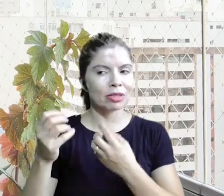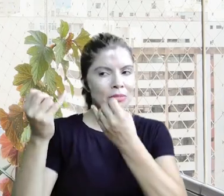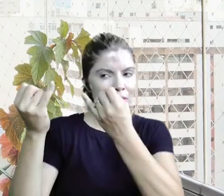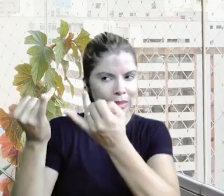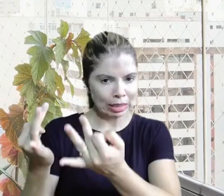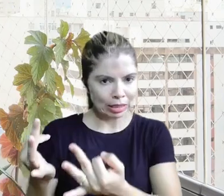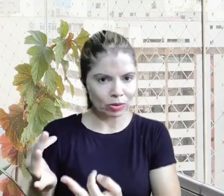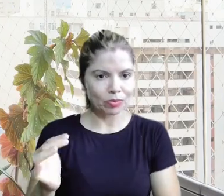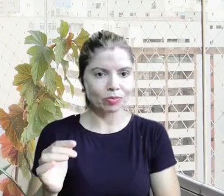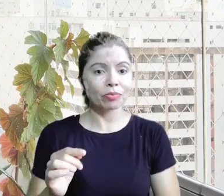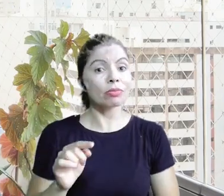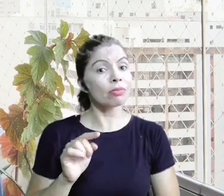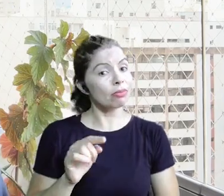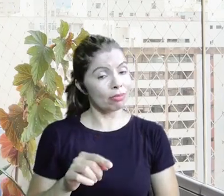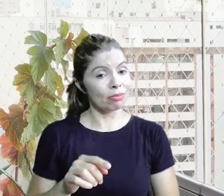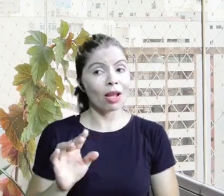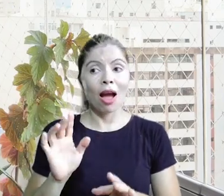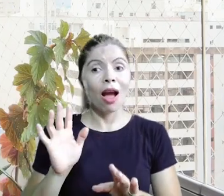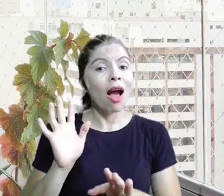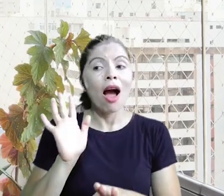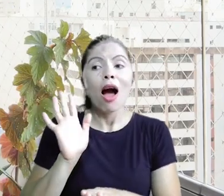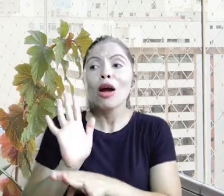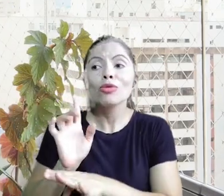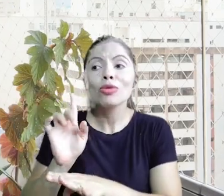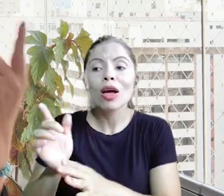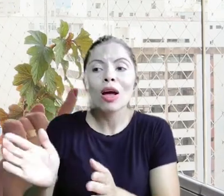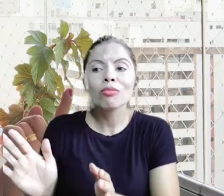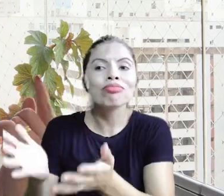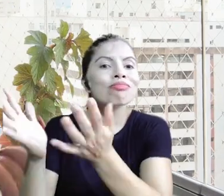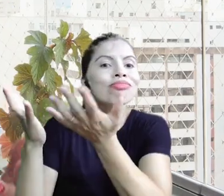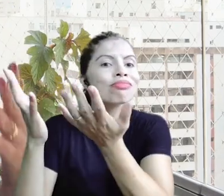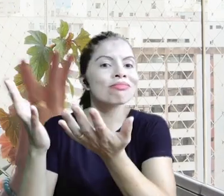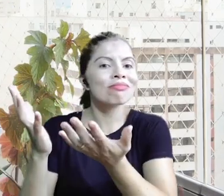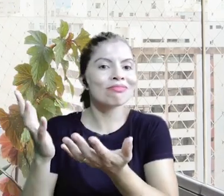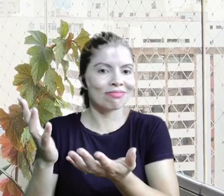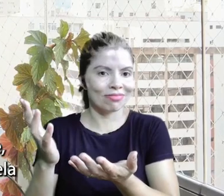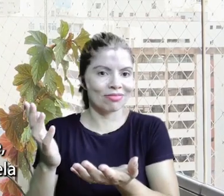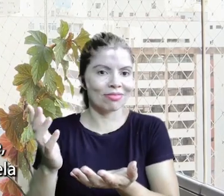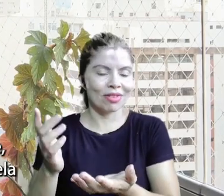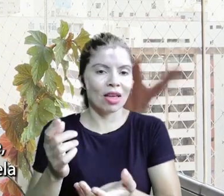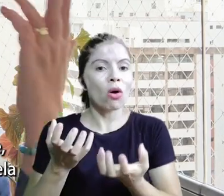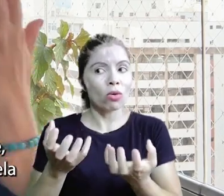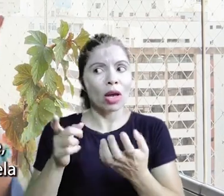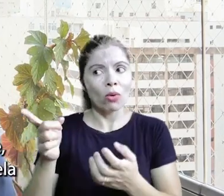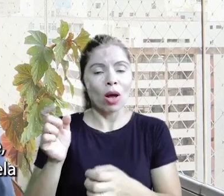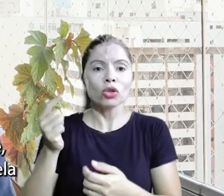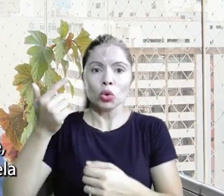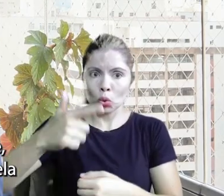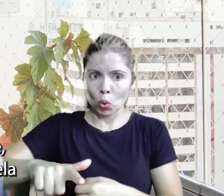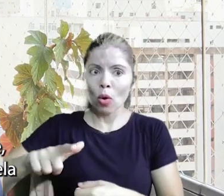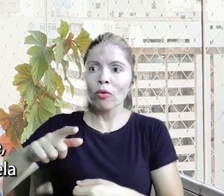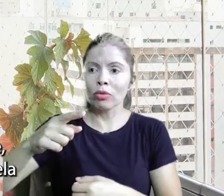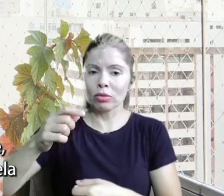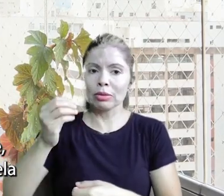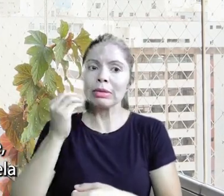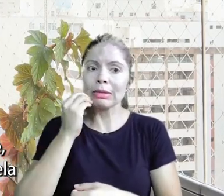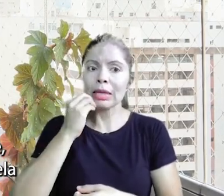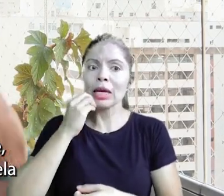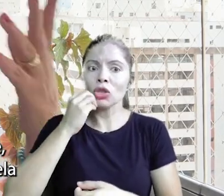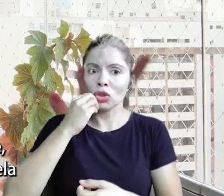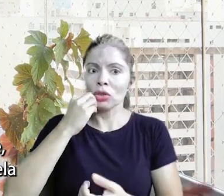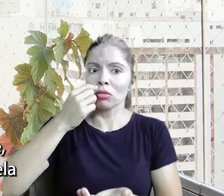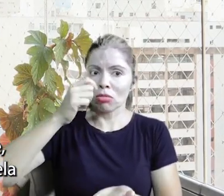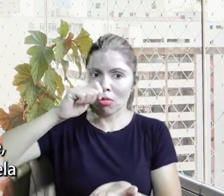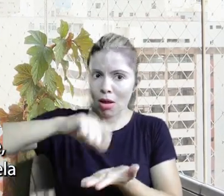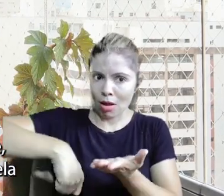isso, isso, estimula outras, então essa, por exemplo, que eu espero que se candidate novamente porque ela